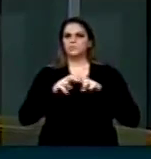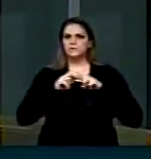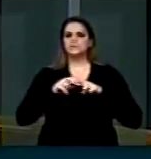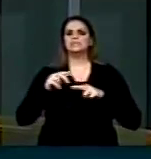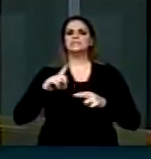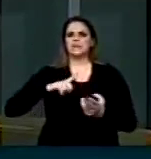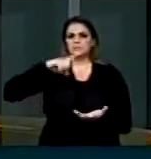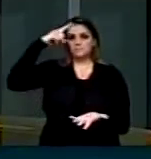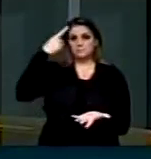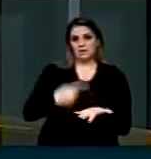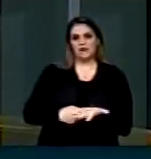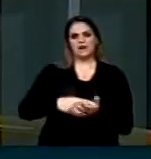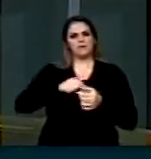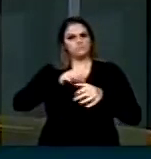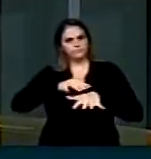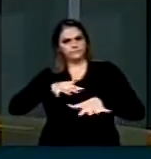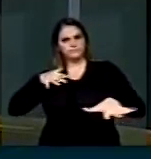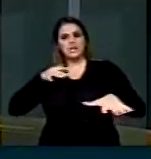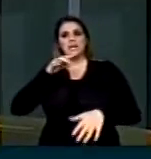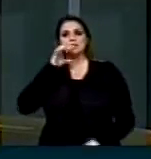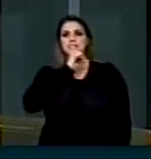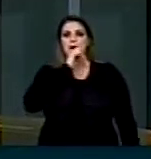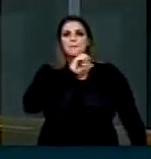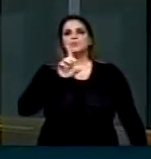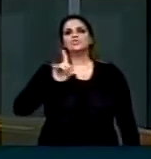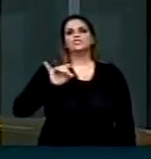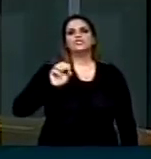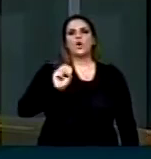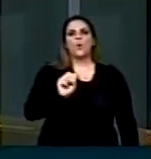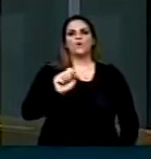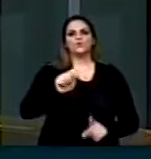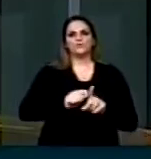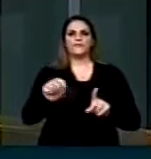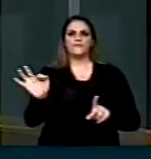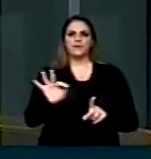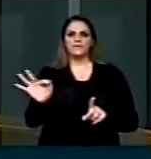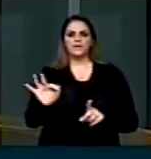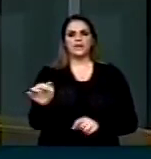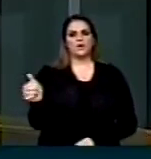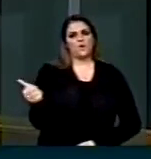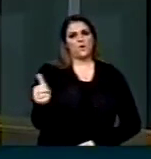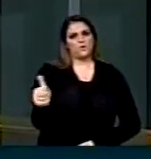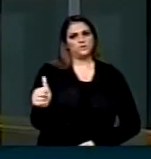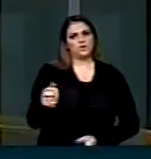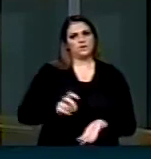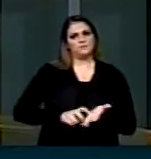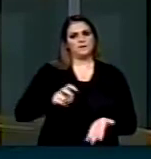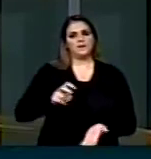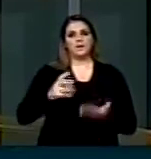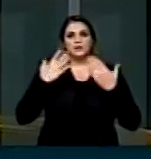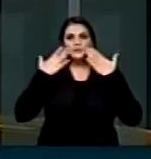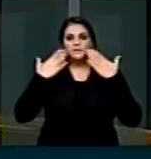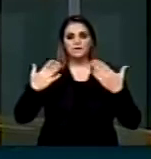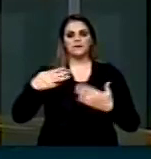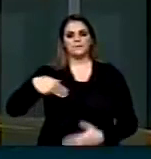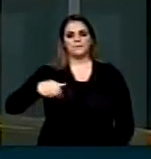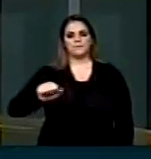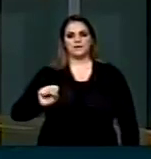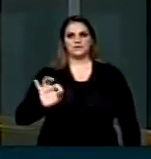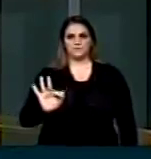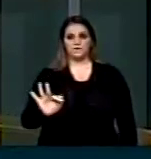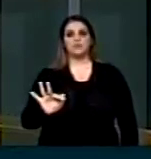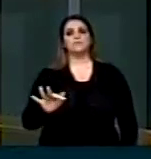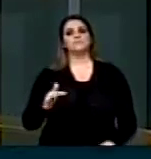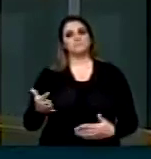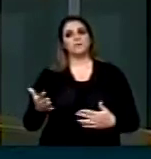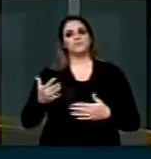manifestação neste sábado, dia 8 de fevereiro, às 11 horas, em frente no MASP. De